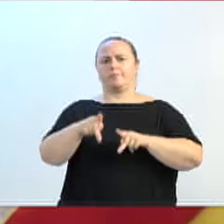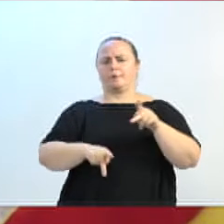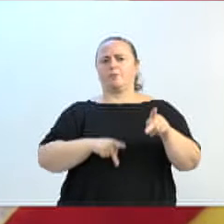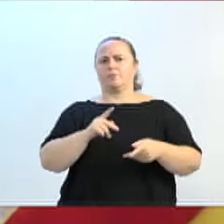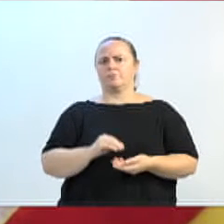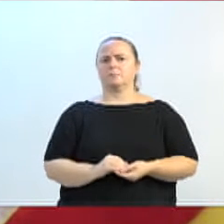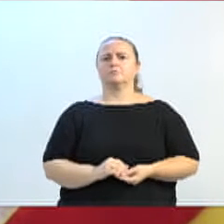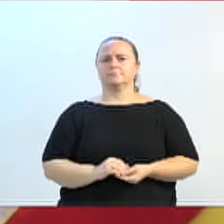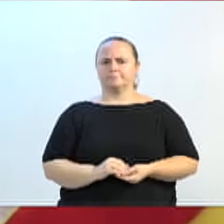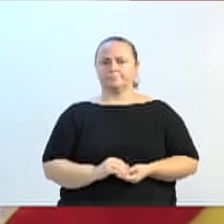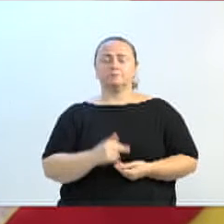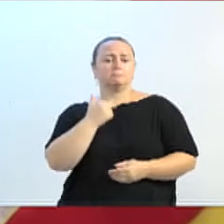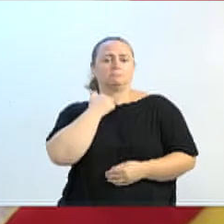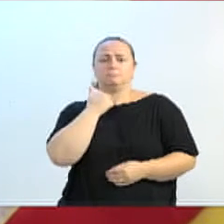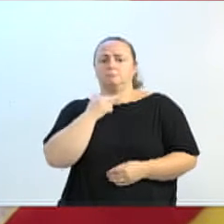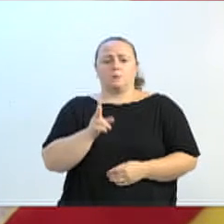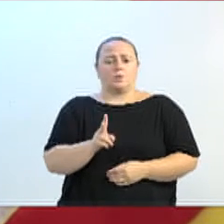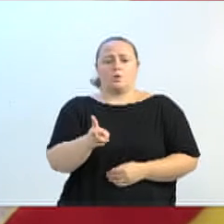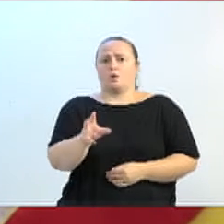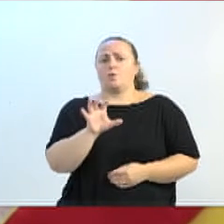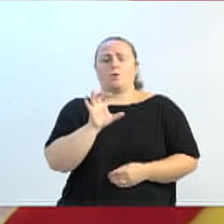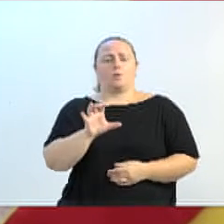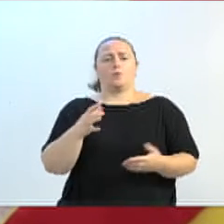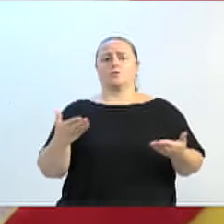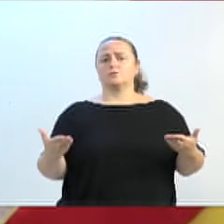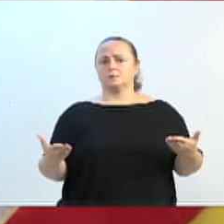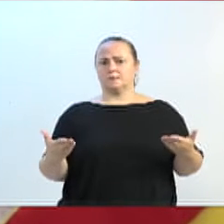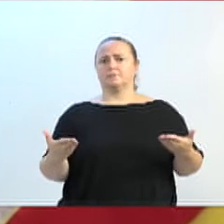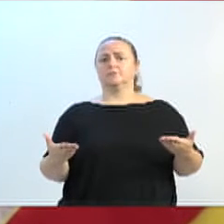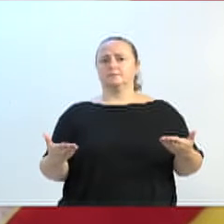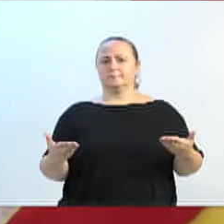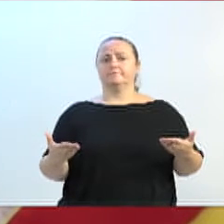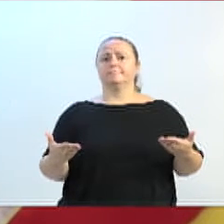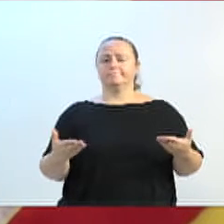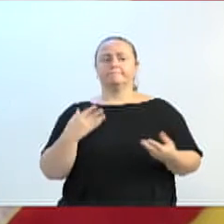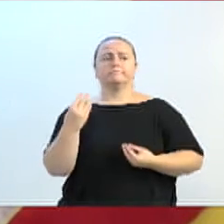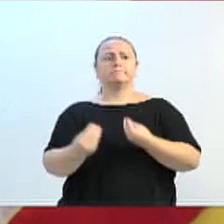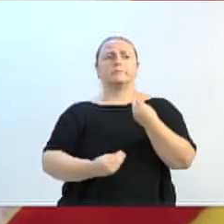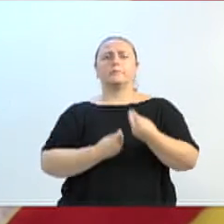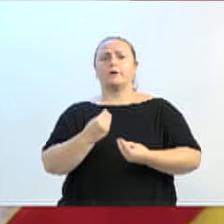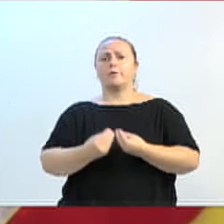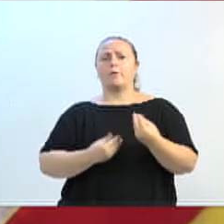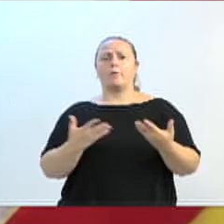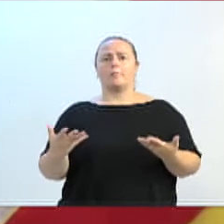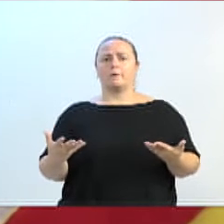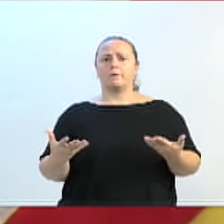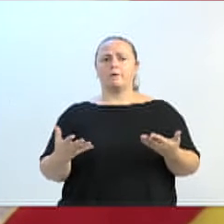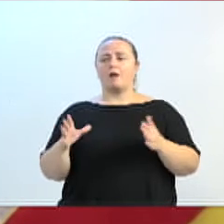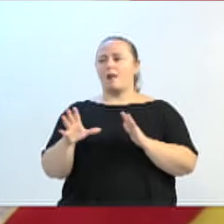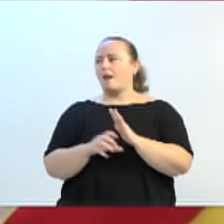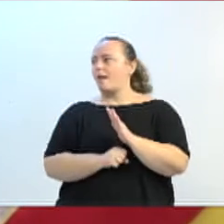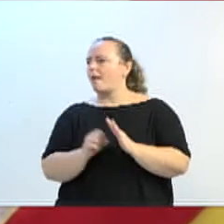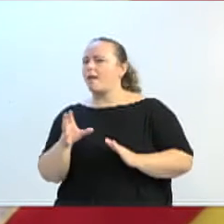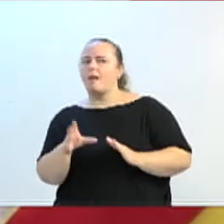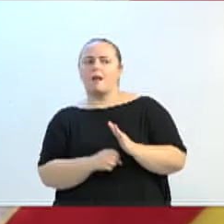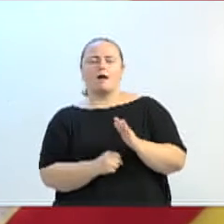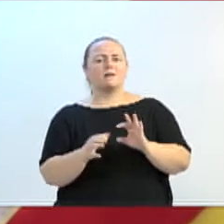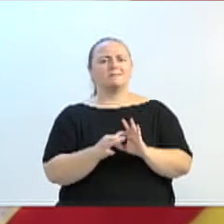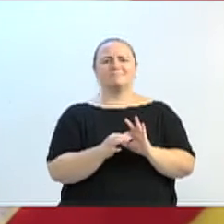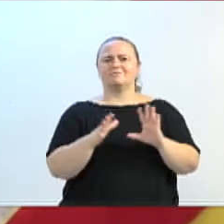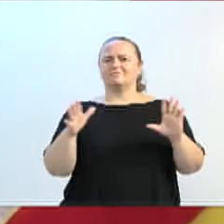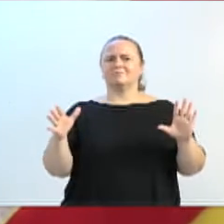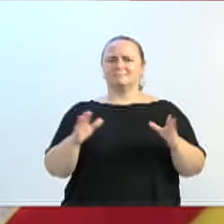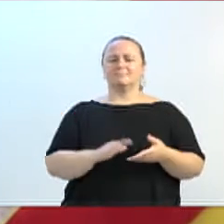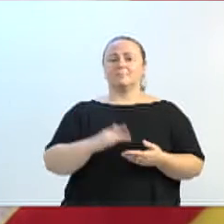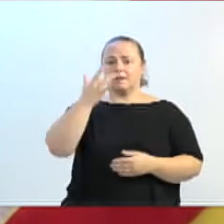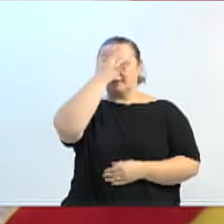Nós não podemos continuar convivendo com essa situação onde os bandidos estão sendo soltos, pessoas de bem